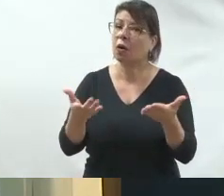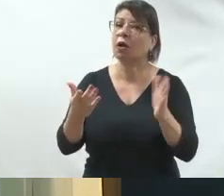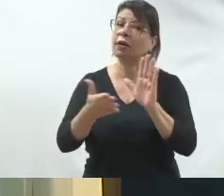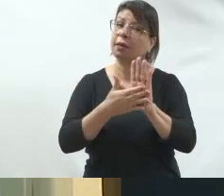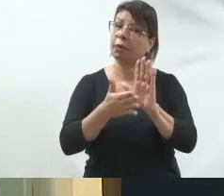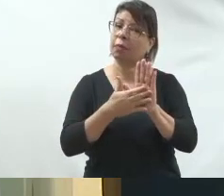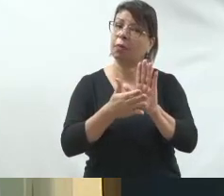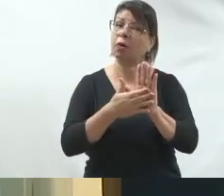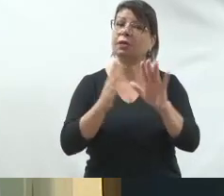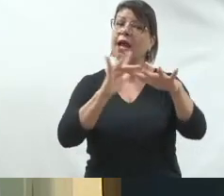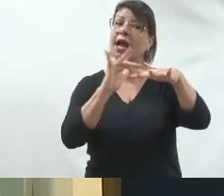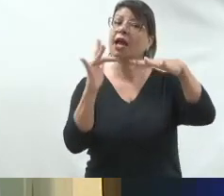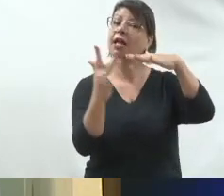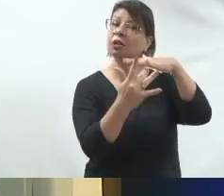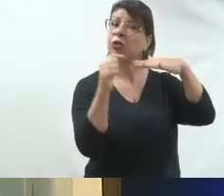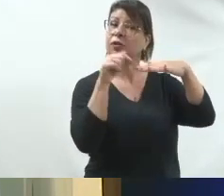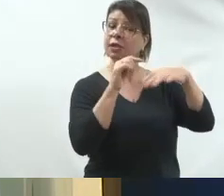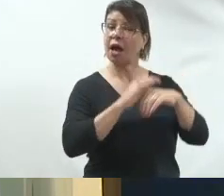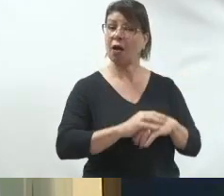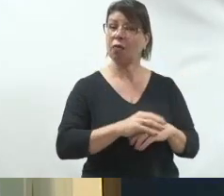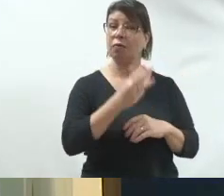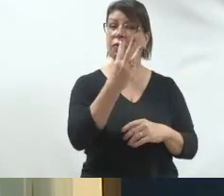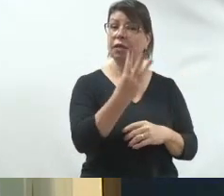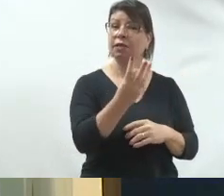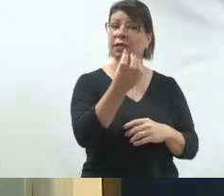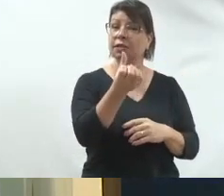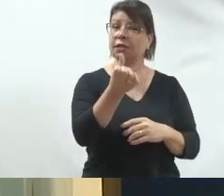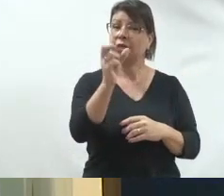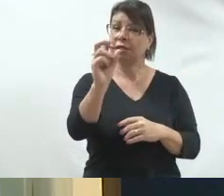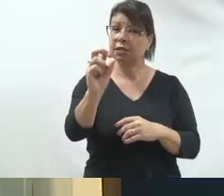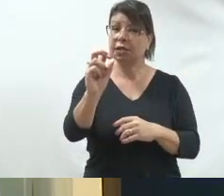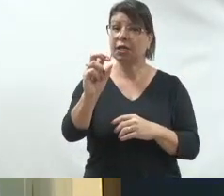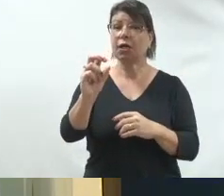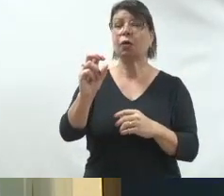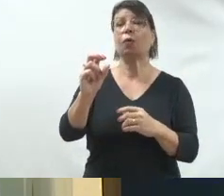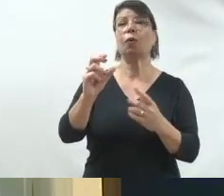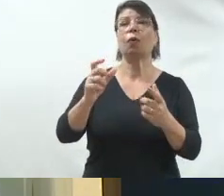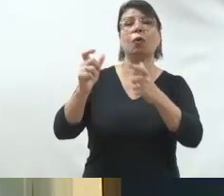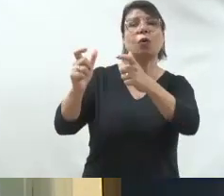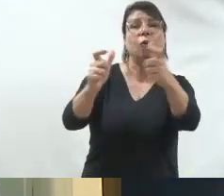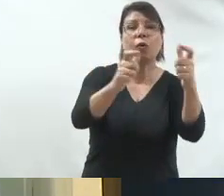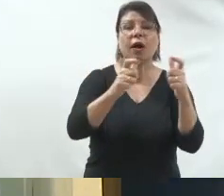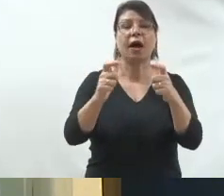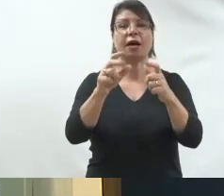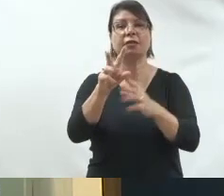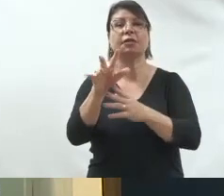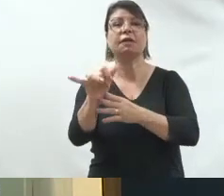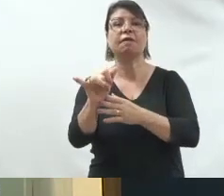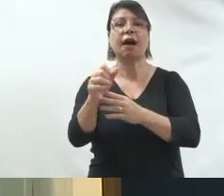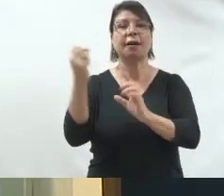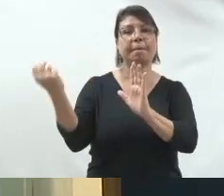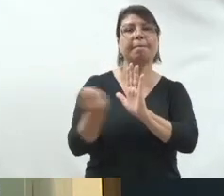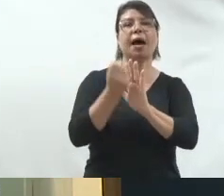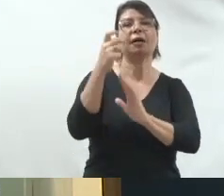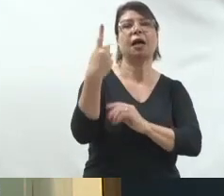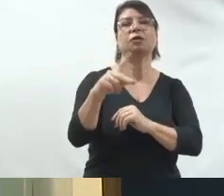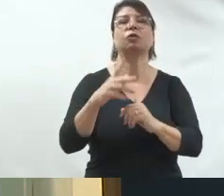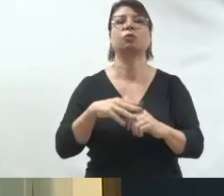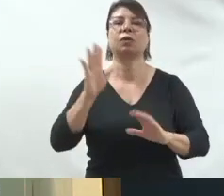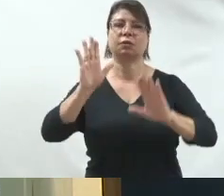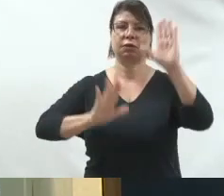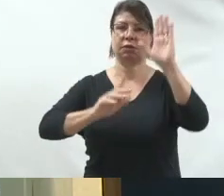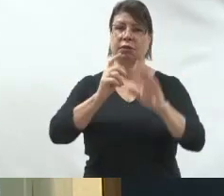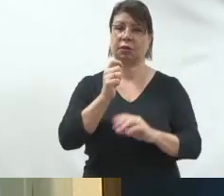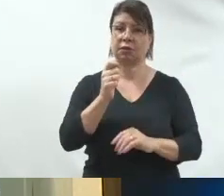também nas redes sociais. Os 365 posts que vão impactar a sua campanha eleitoral. Isso é um atalho.